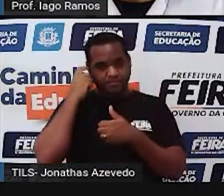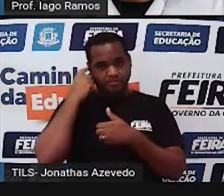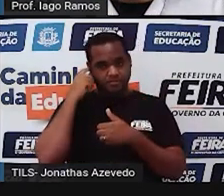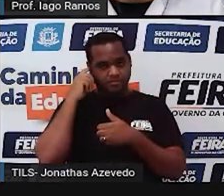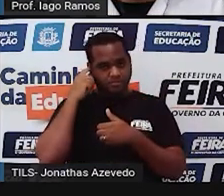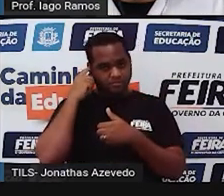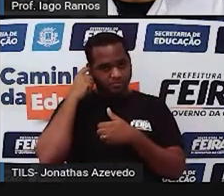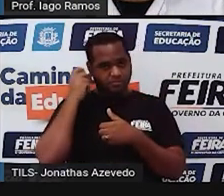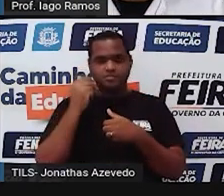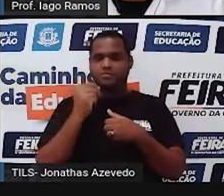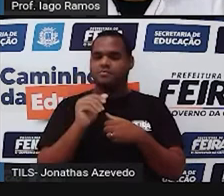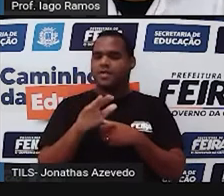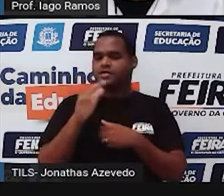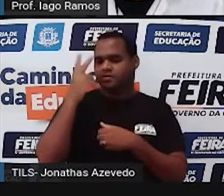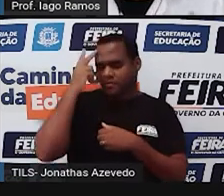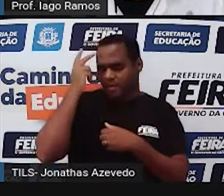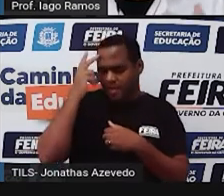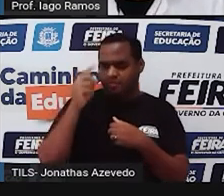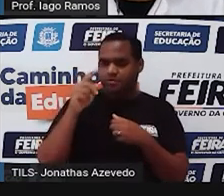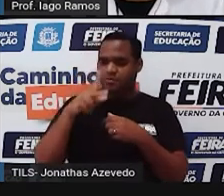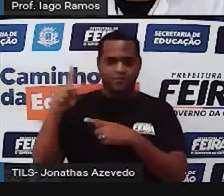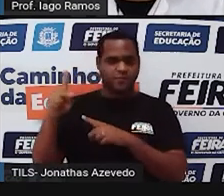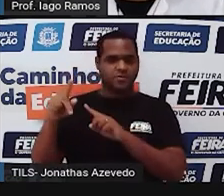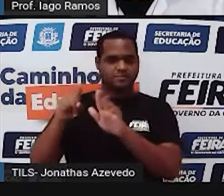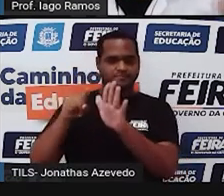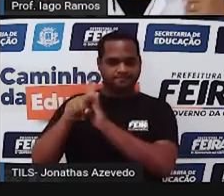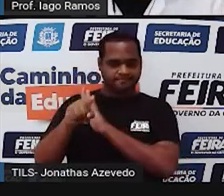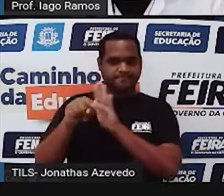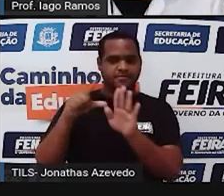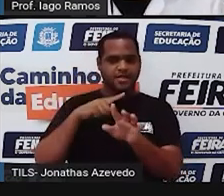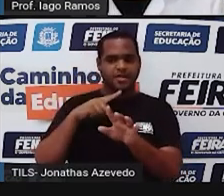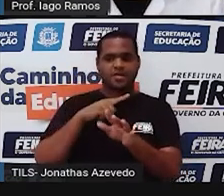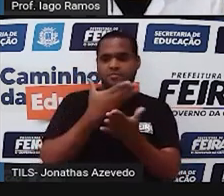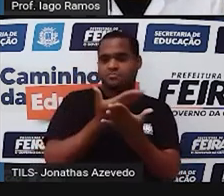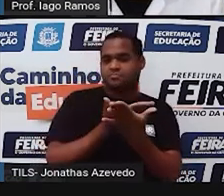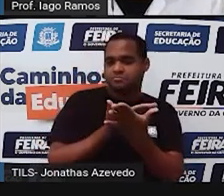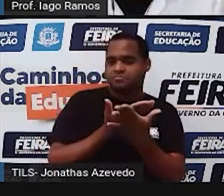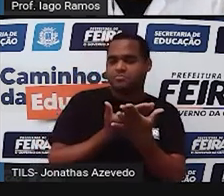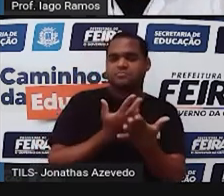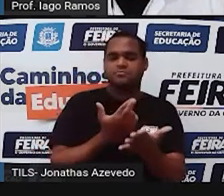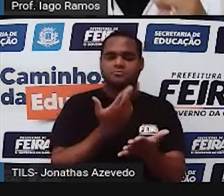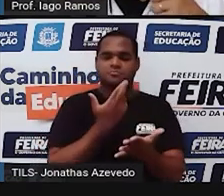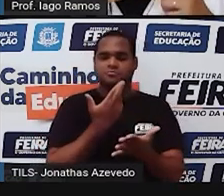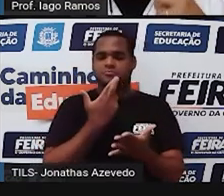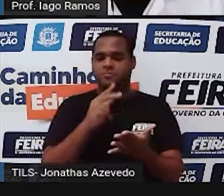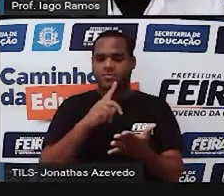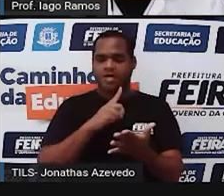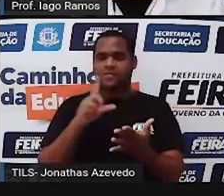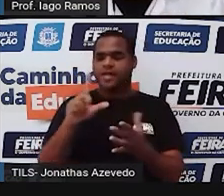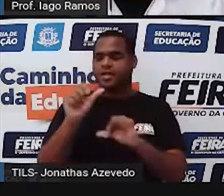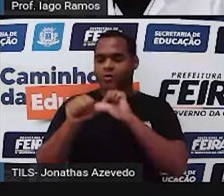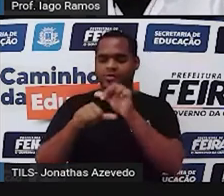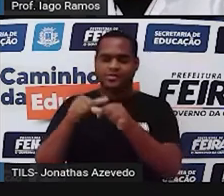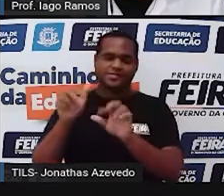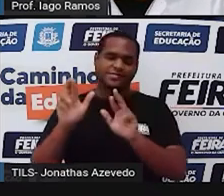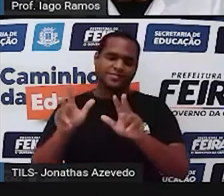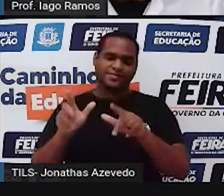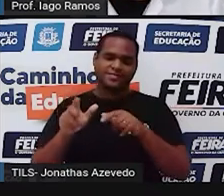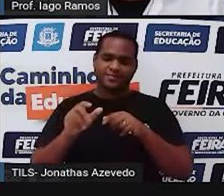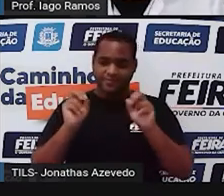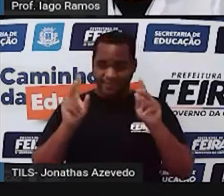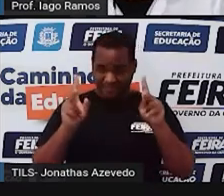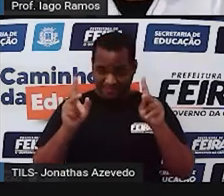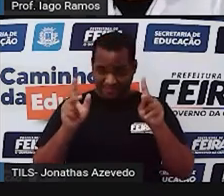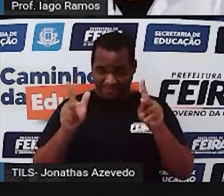comum, né, a gente, o professor perguntar e o estudante responder. Só que nós vamos fazer o contrário, tá bom?